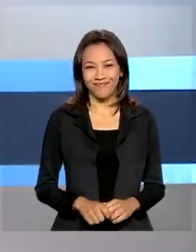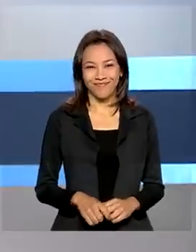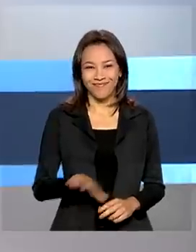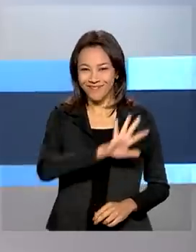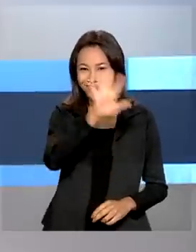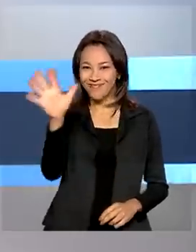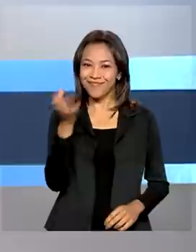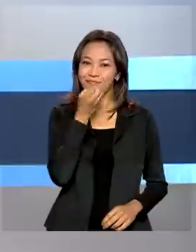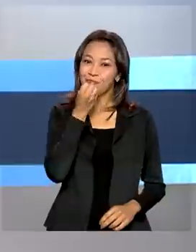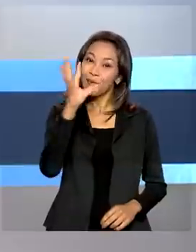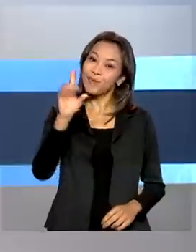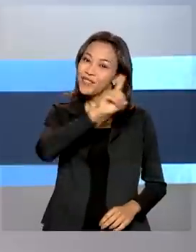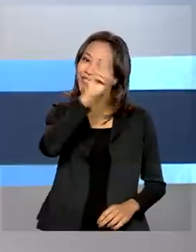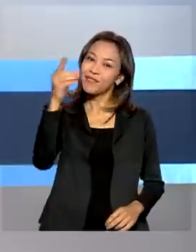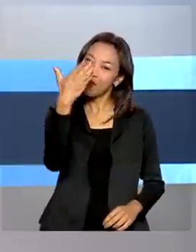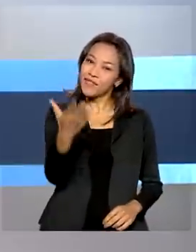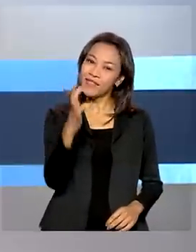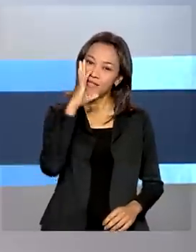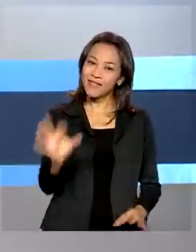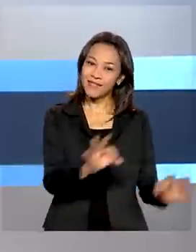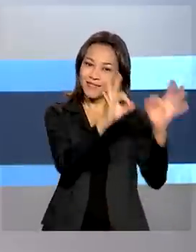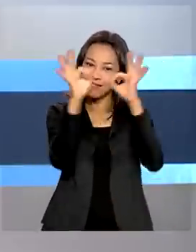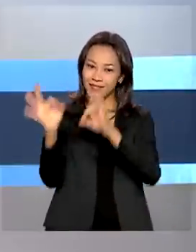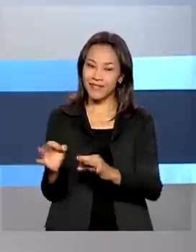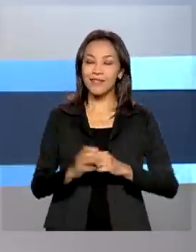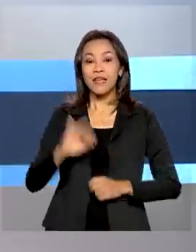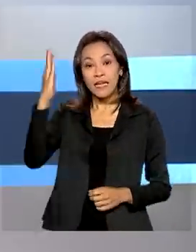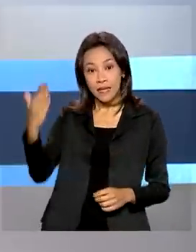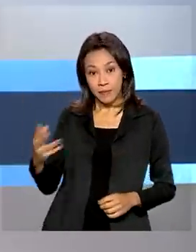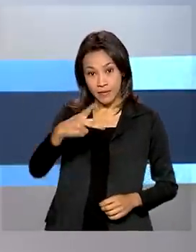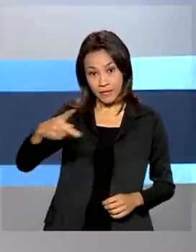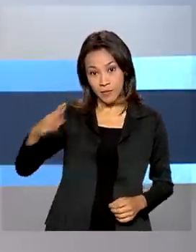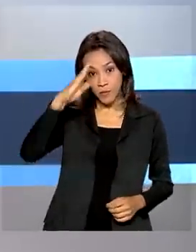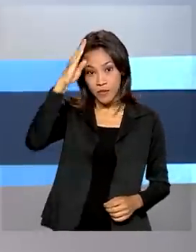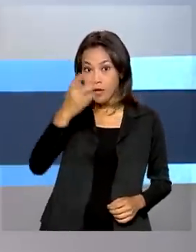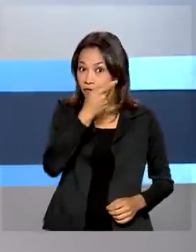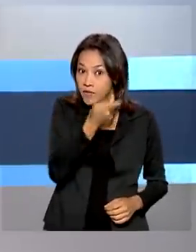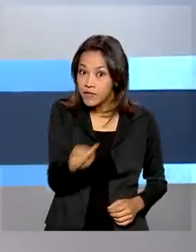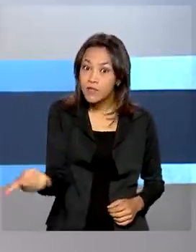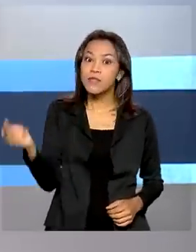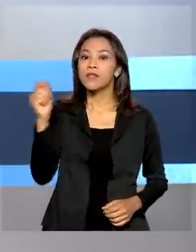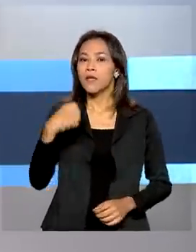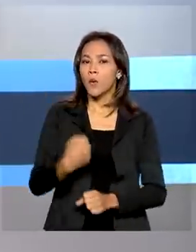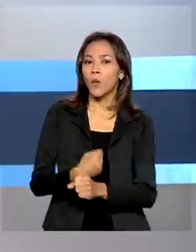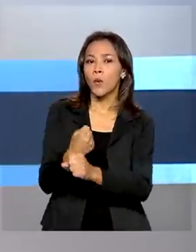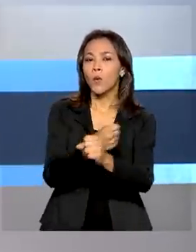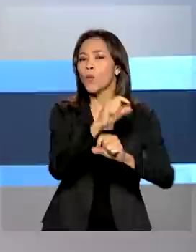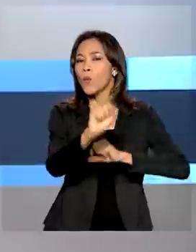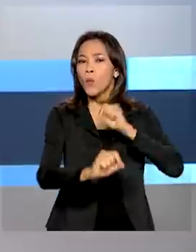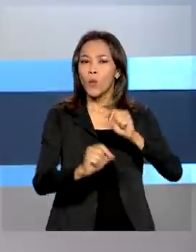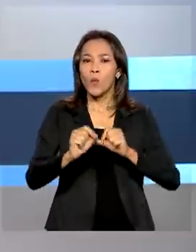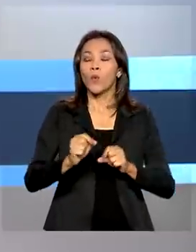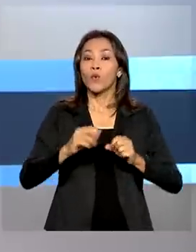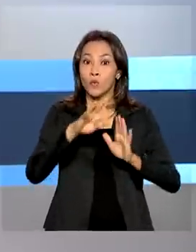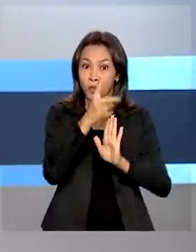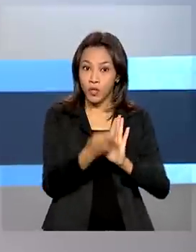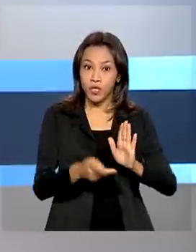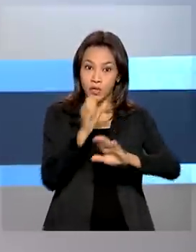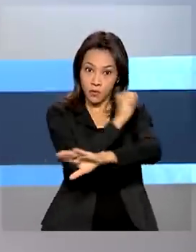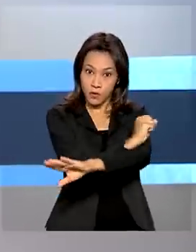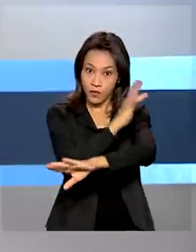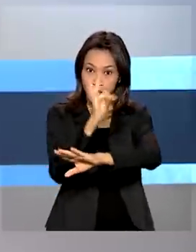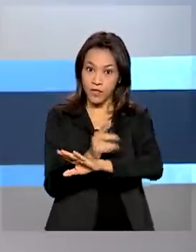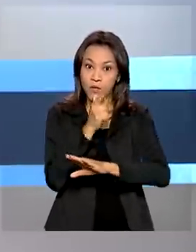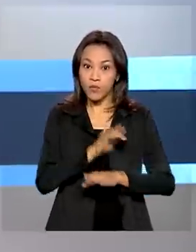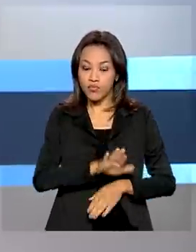Olá, bom dia pra você que nos acompanha. Presidente Jair Bolsonaro visita obras do projeto de integração do Rio São Francisco nesta